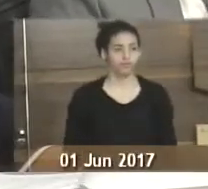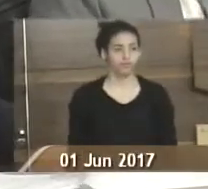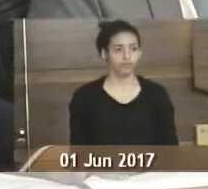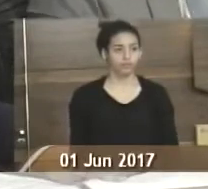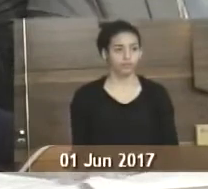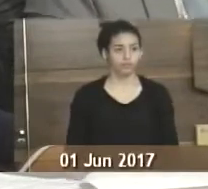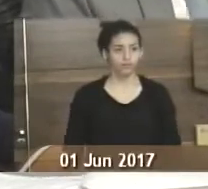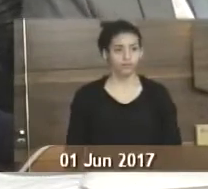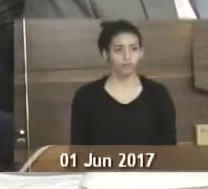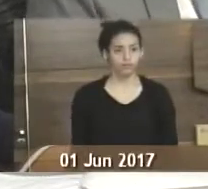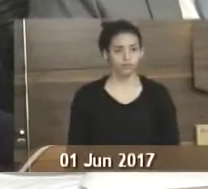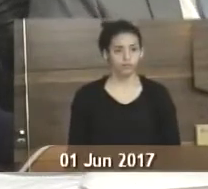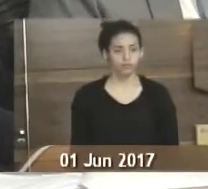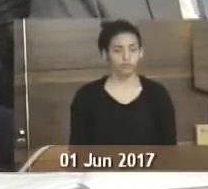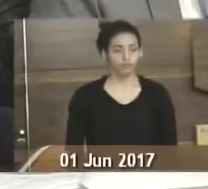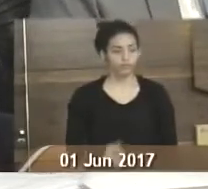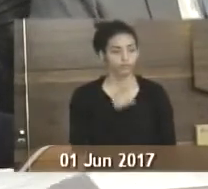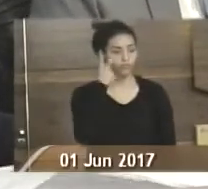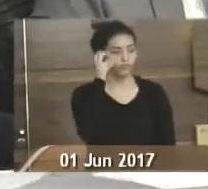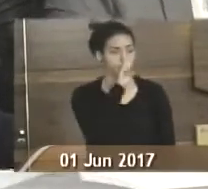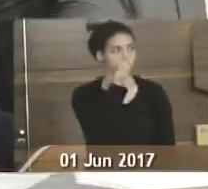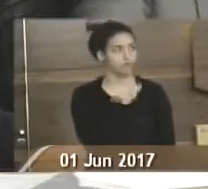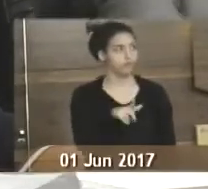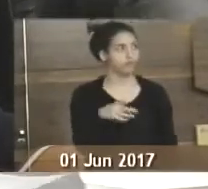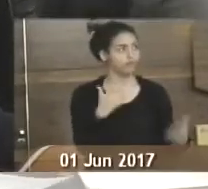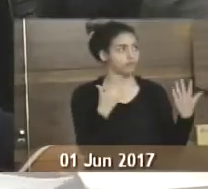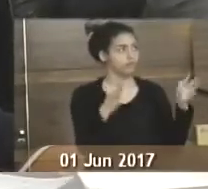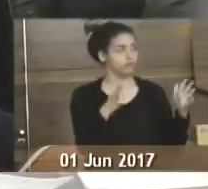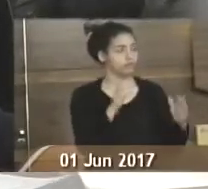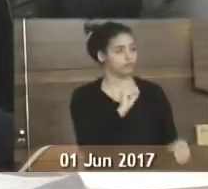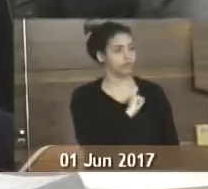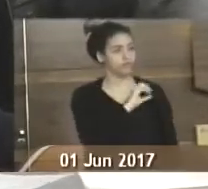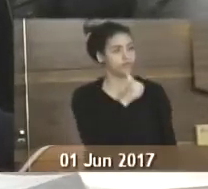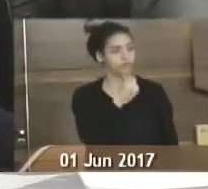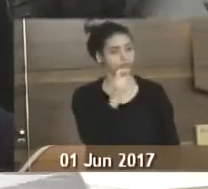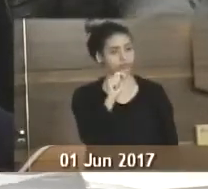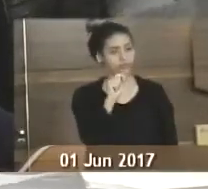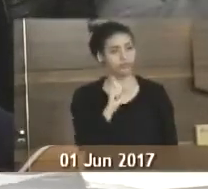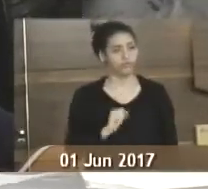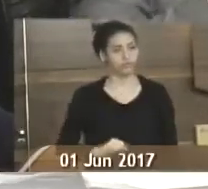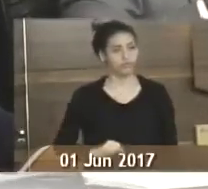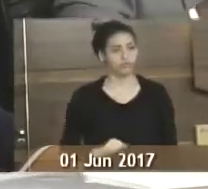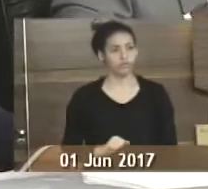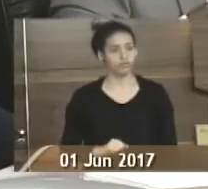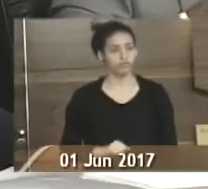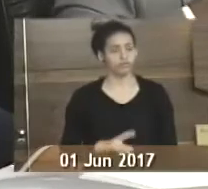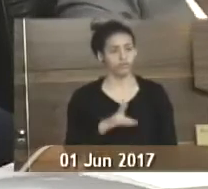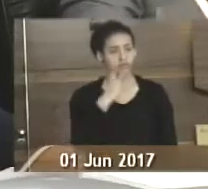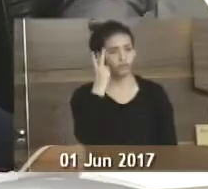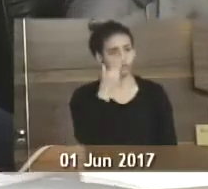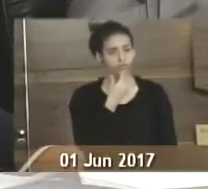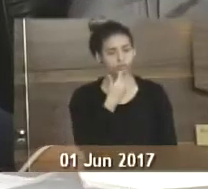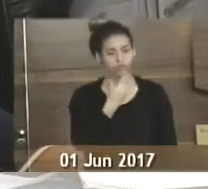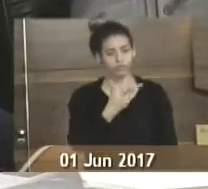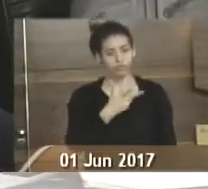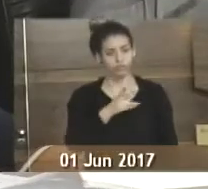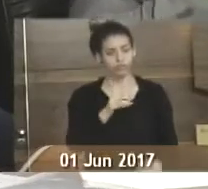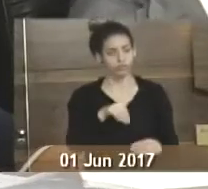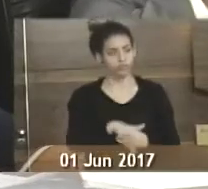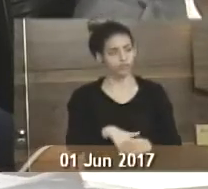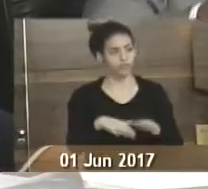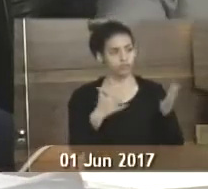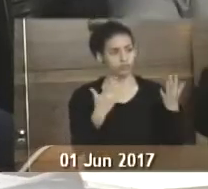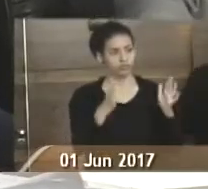bairro Praia do Anil. Zé Augusto. Moção número 10, de 2017. Zé Augusto. Solicitando que seja